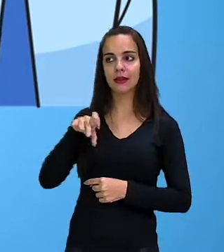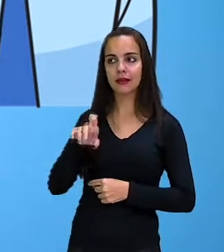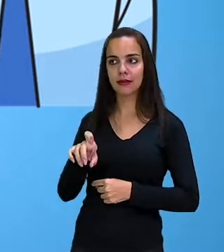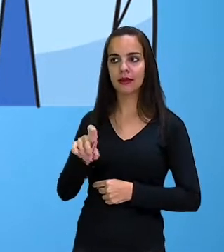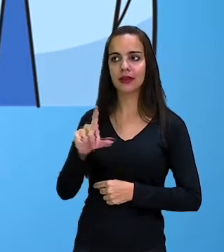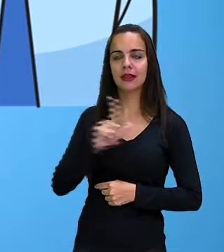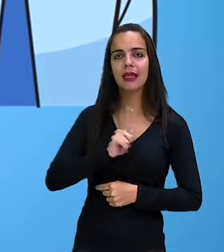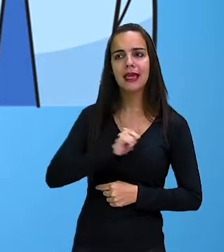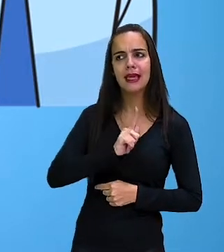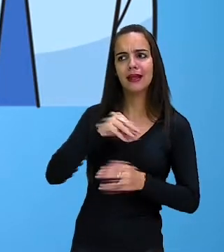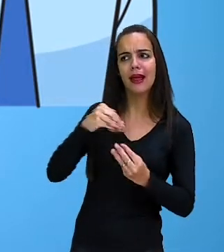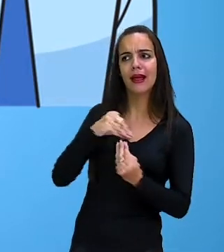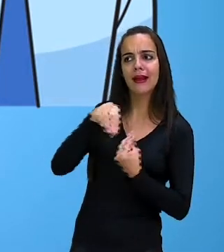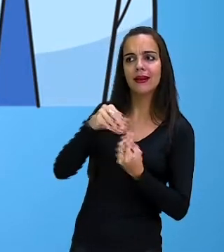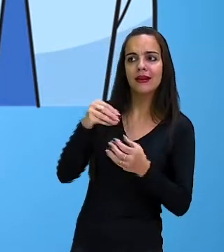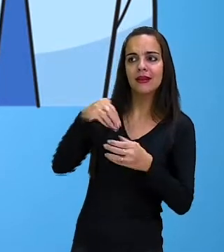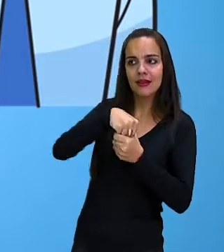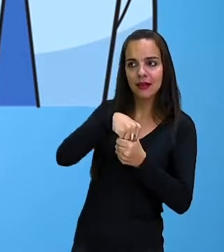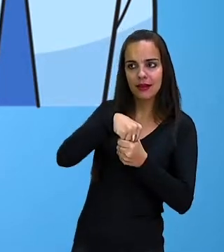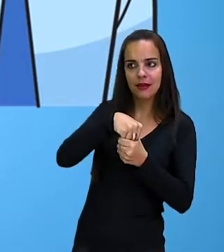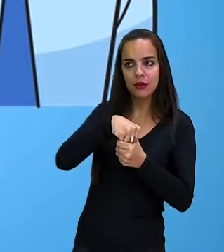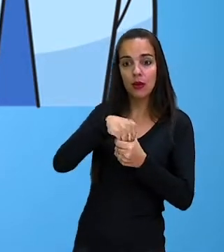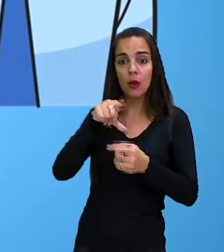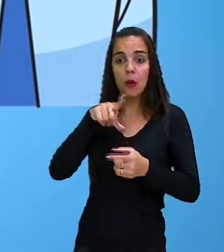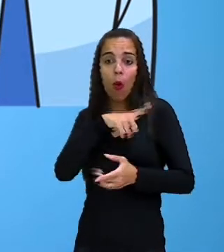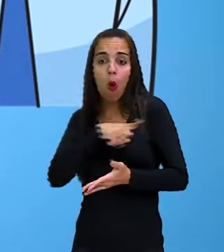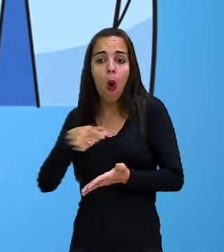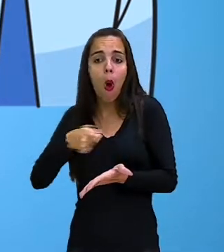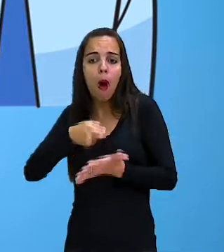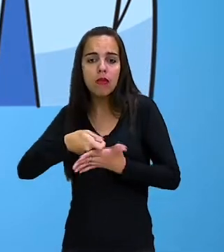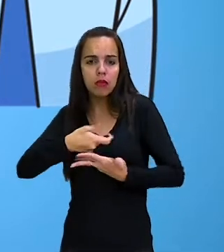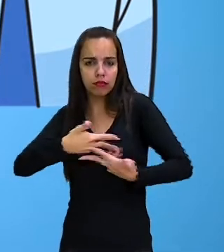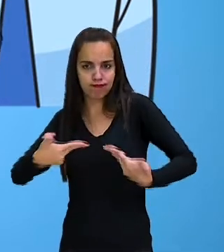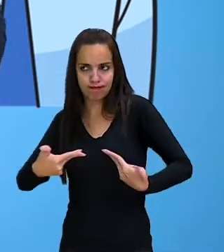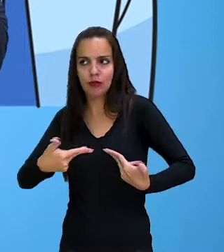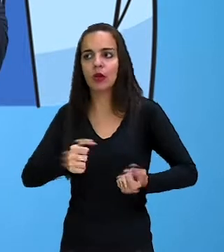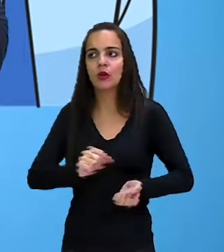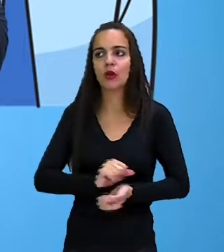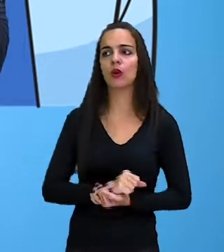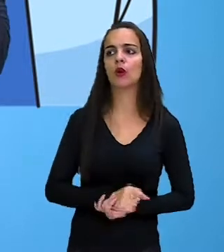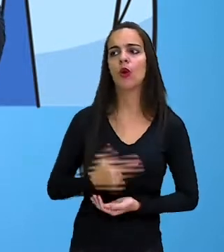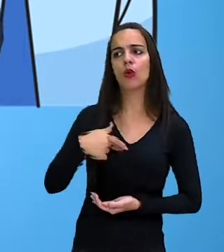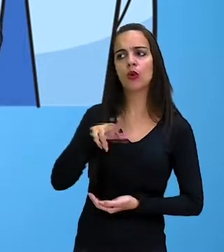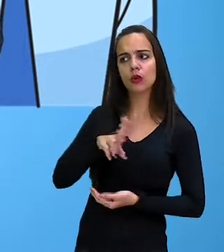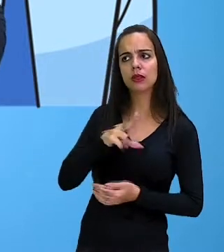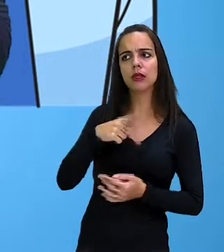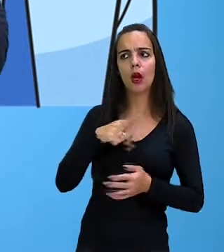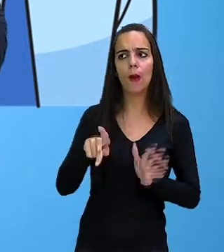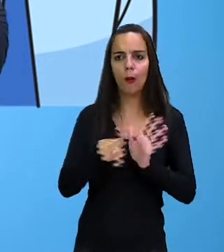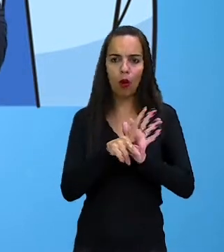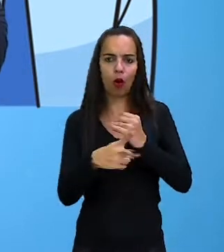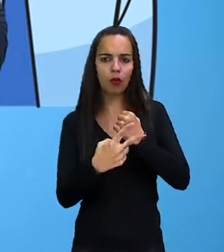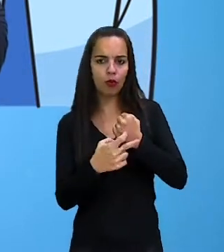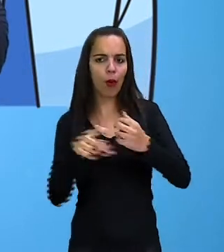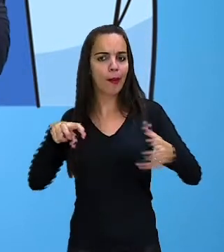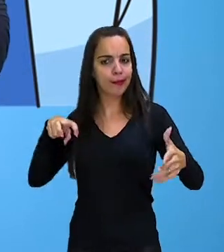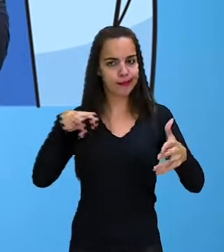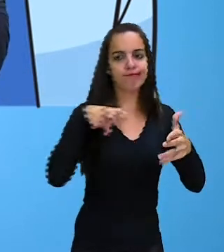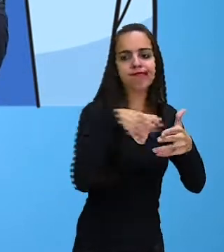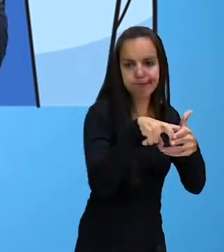involved in a car accident. Você vai se envolver no carro, no acidente de carro.